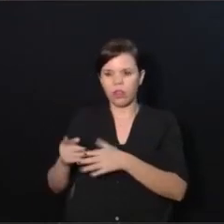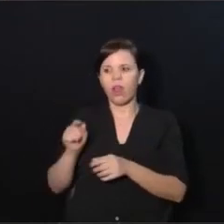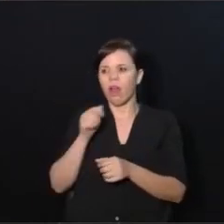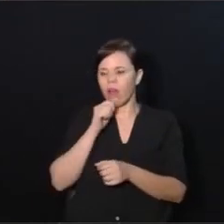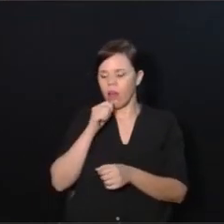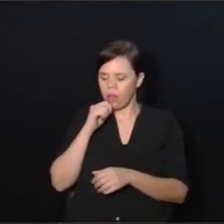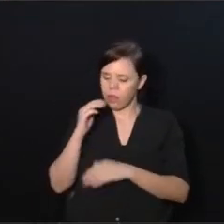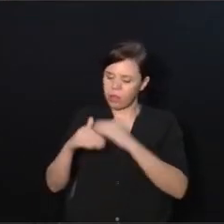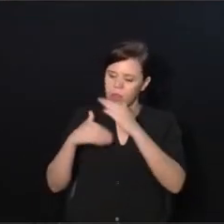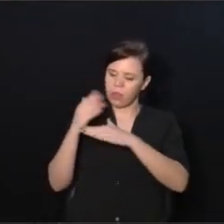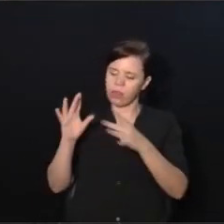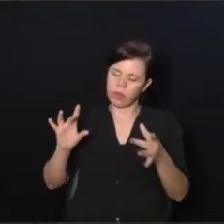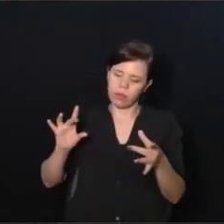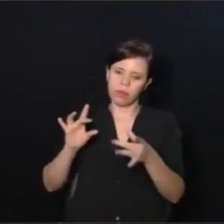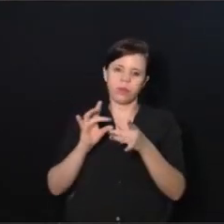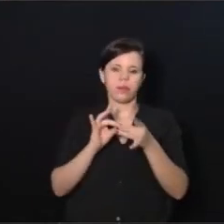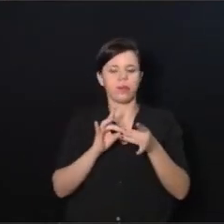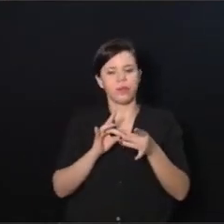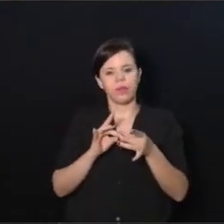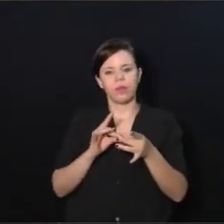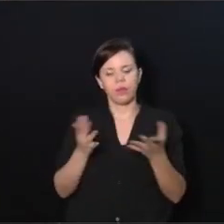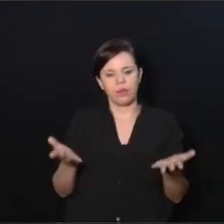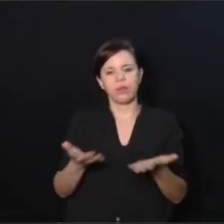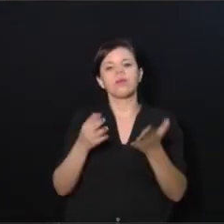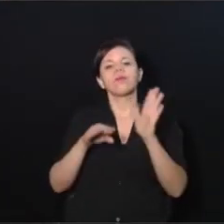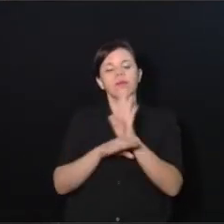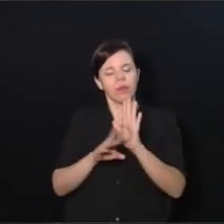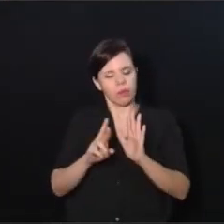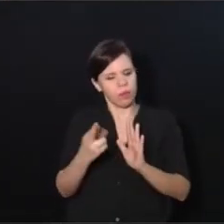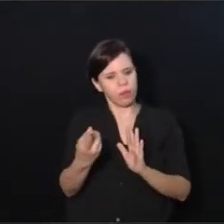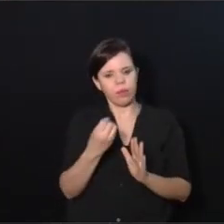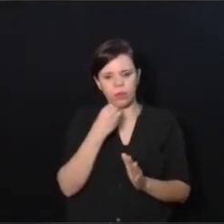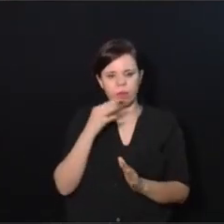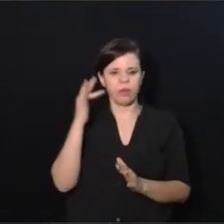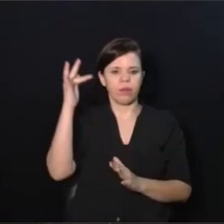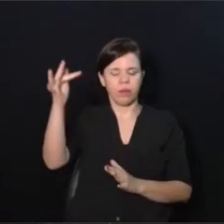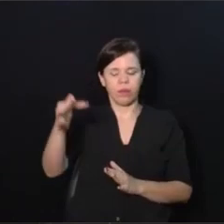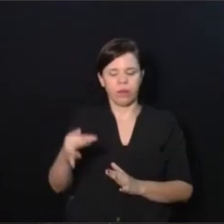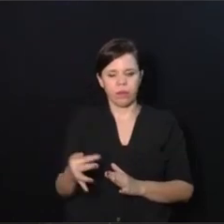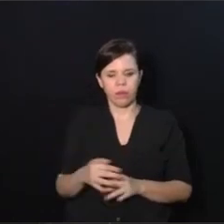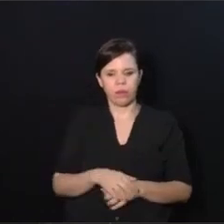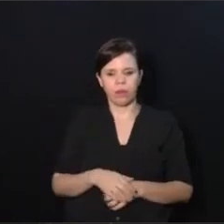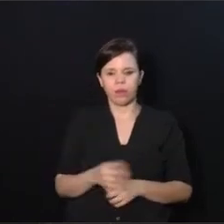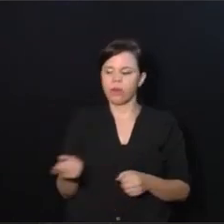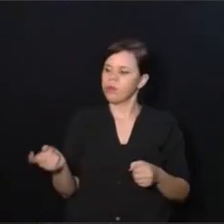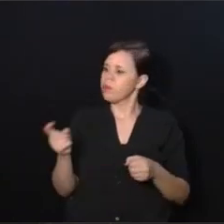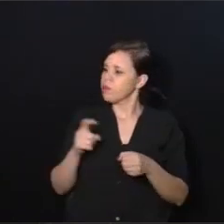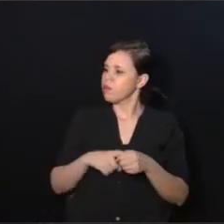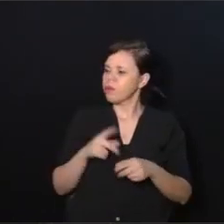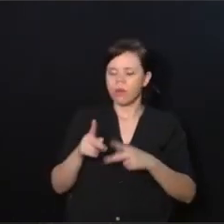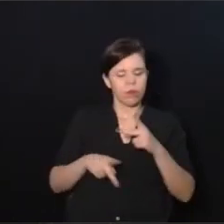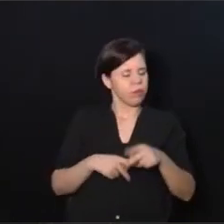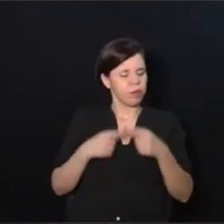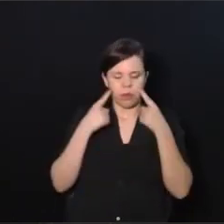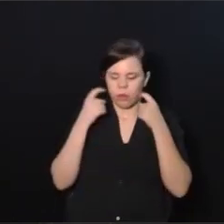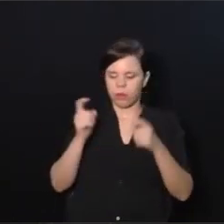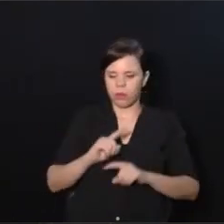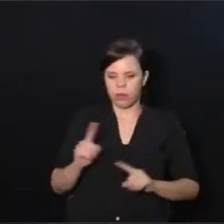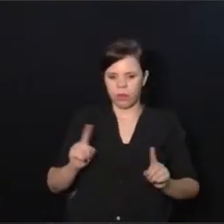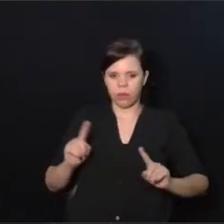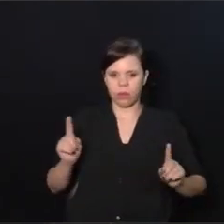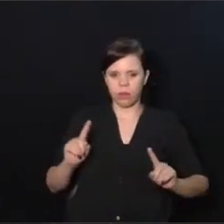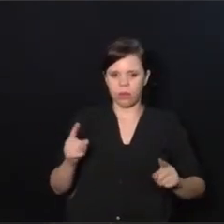estabelecimento de vínculo que vai trazer resultados muito bons lá na frente. Não devolve paciente só porque está chorando, não,